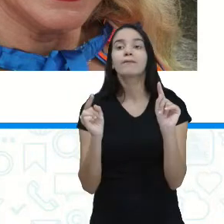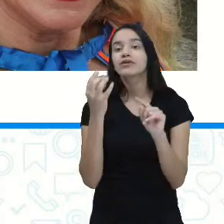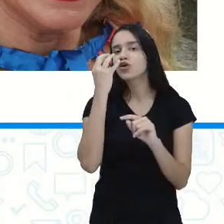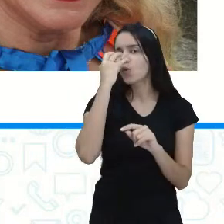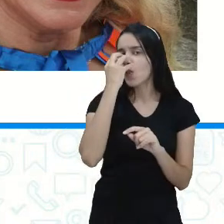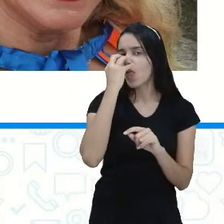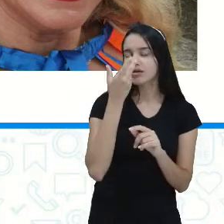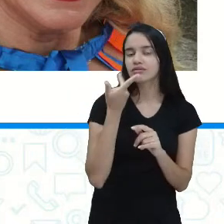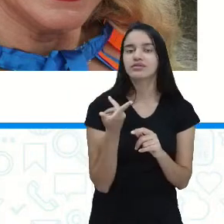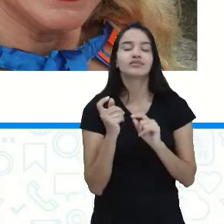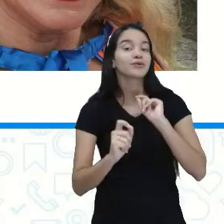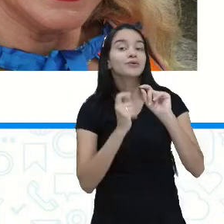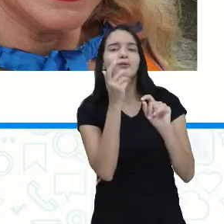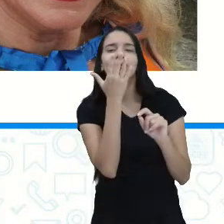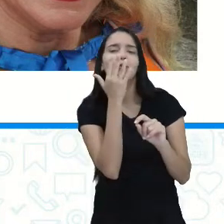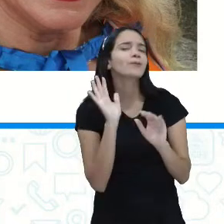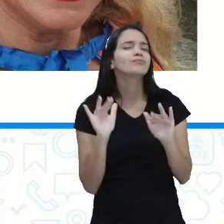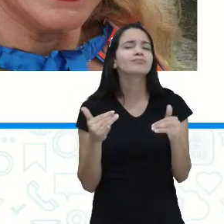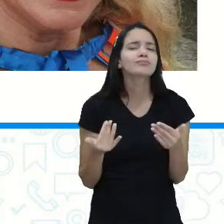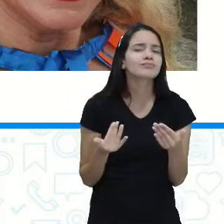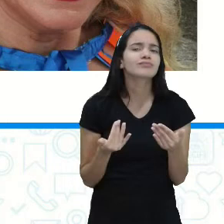nariz do palhaço, que é que cor?